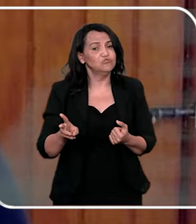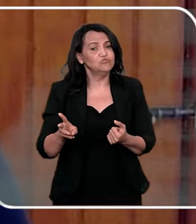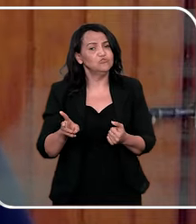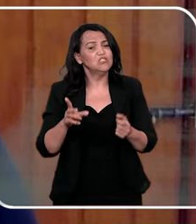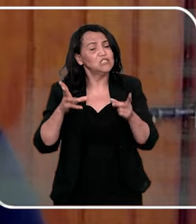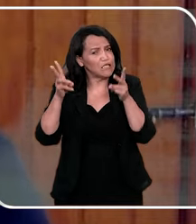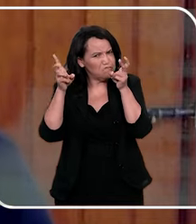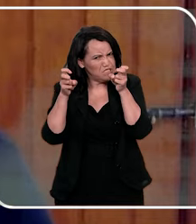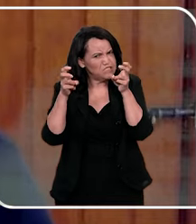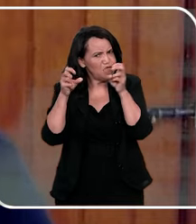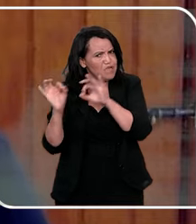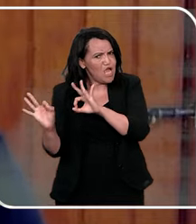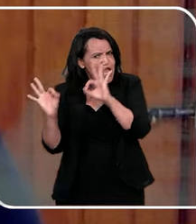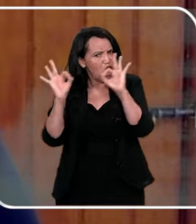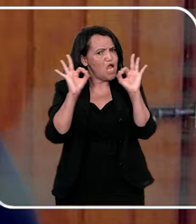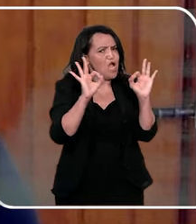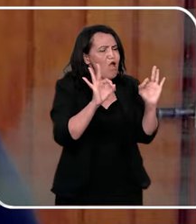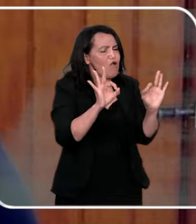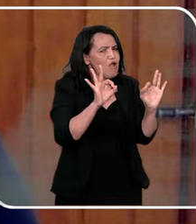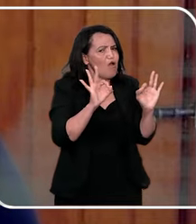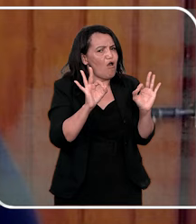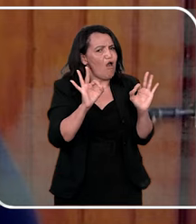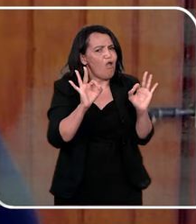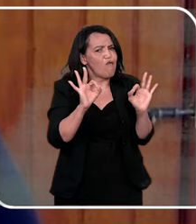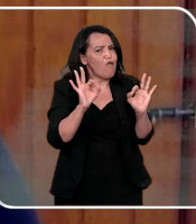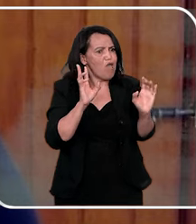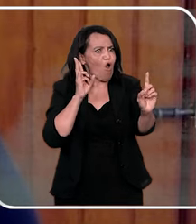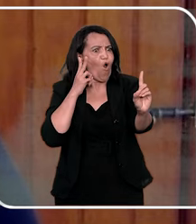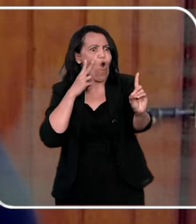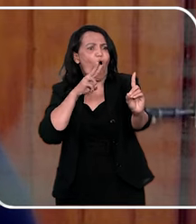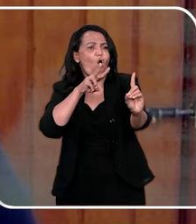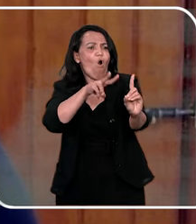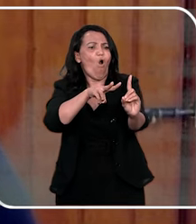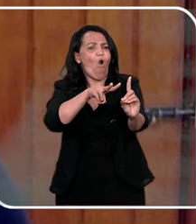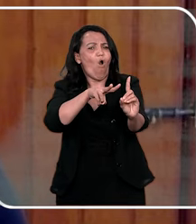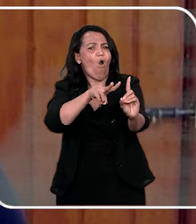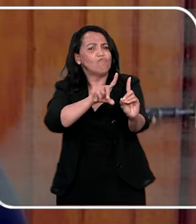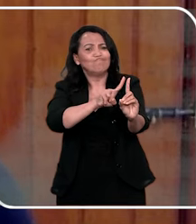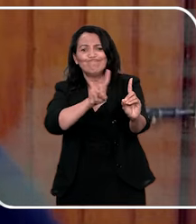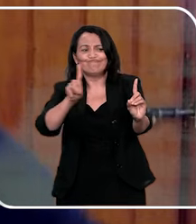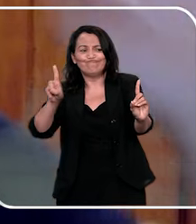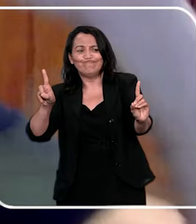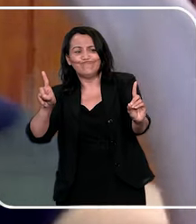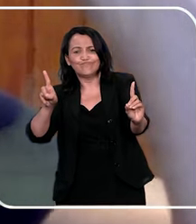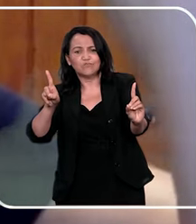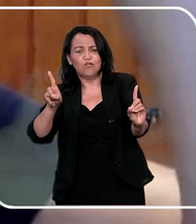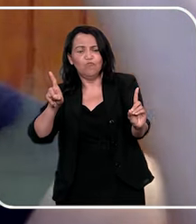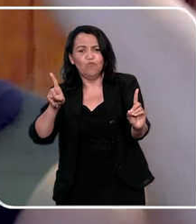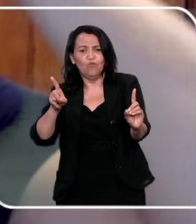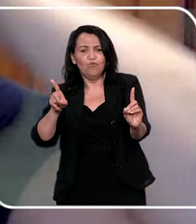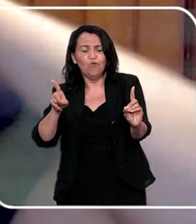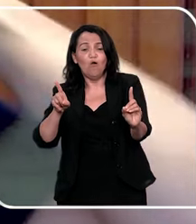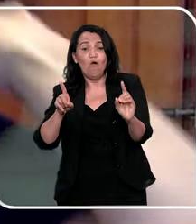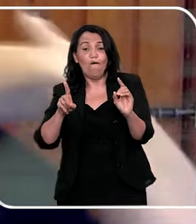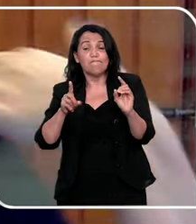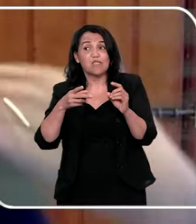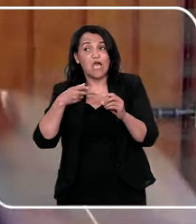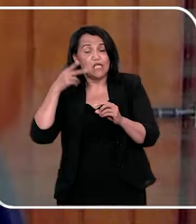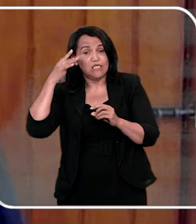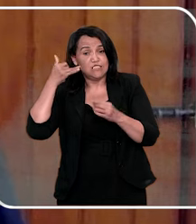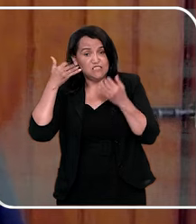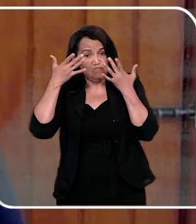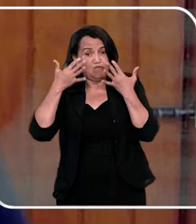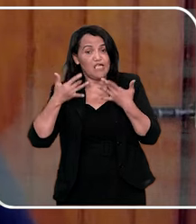e isso é uma constante, você tem que ficar atento, não tire os olhos do seu filho, sabe, eu vou